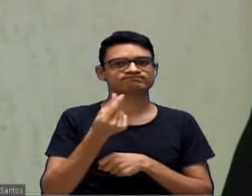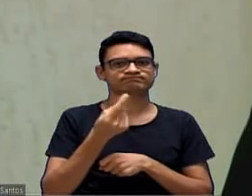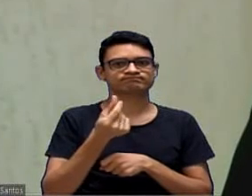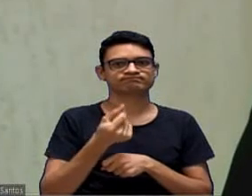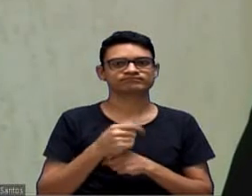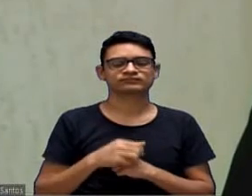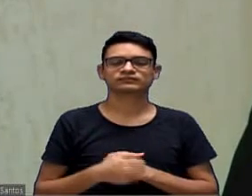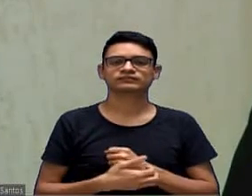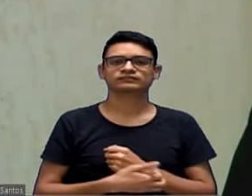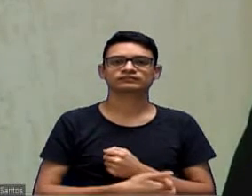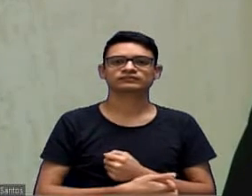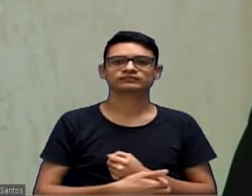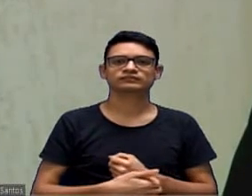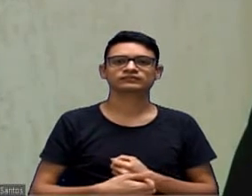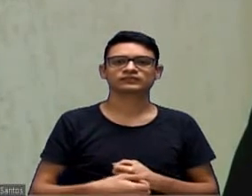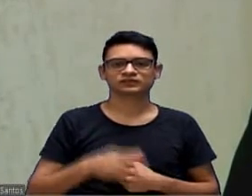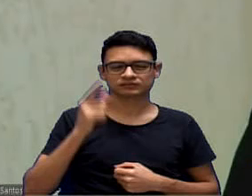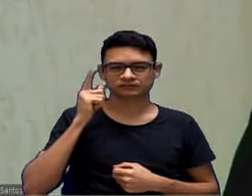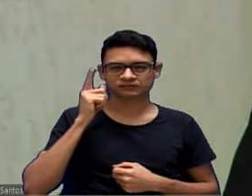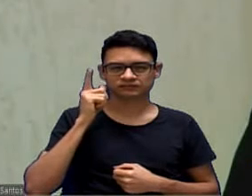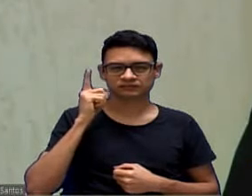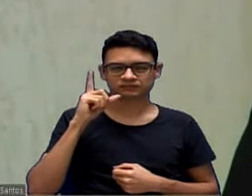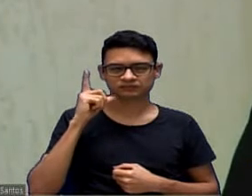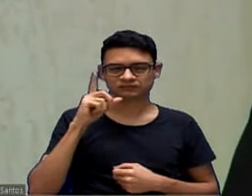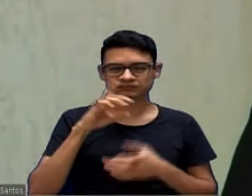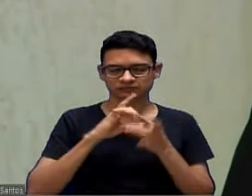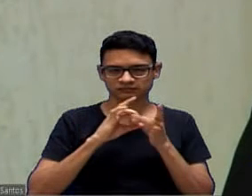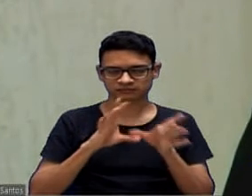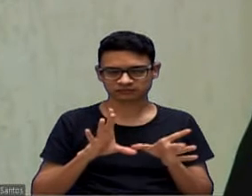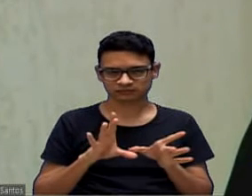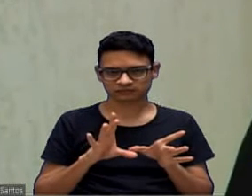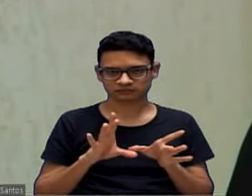Consegue abrir para o... Isso.